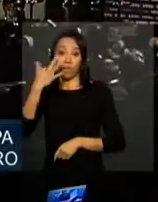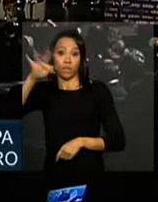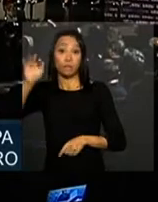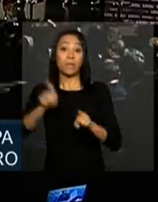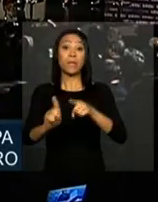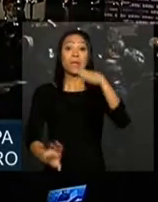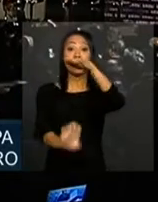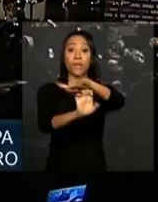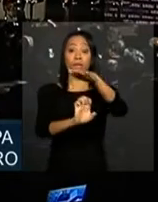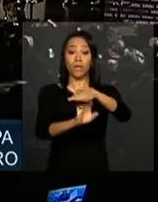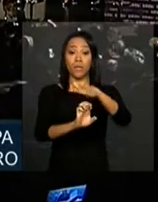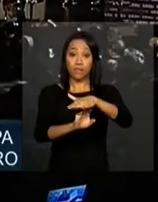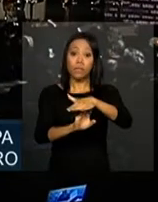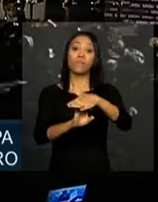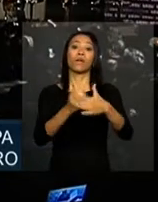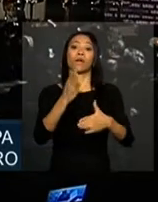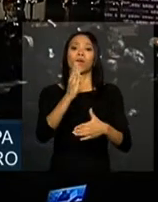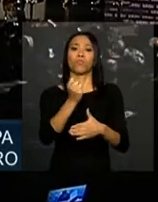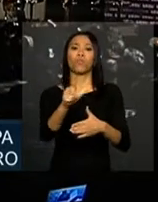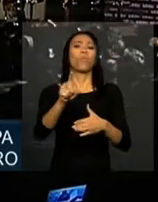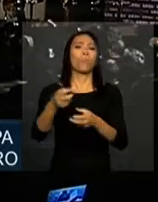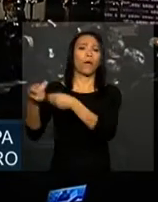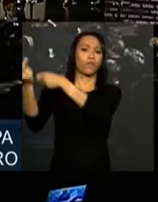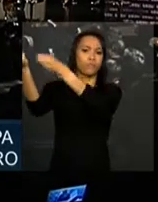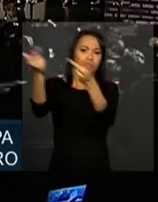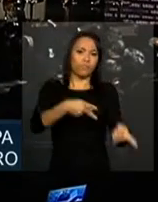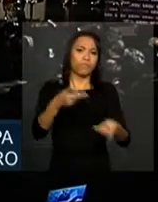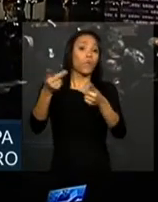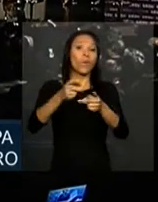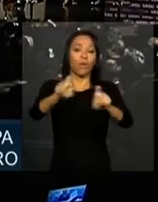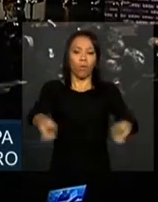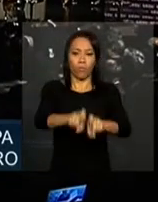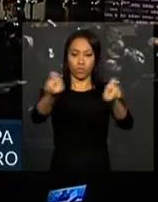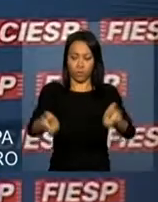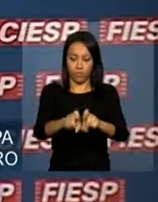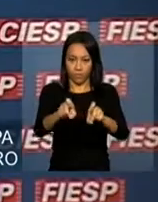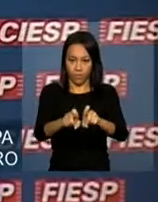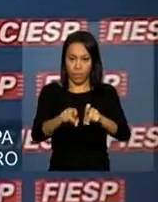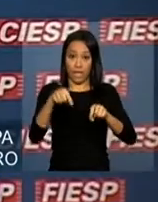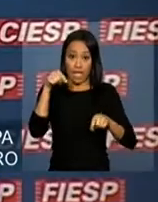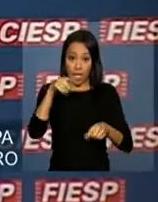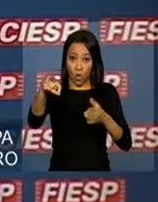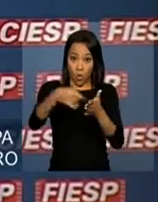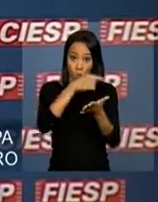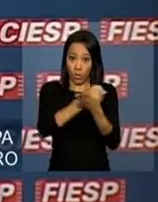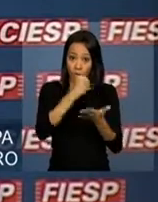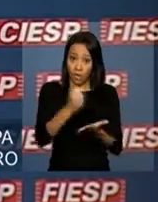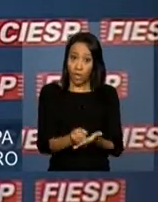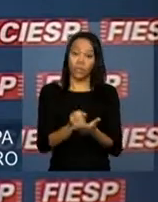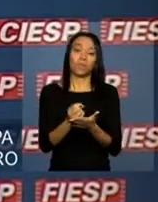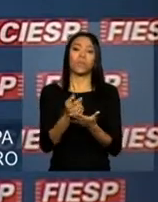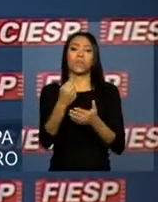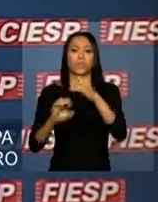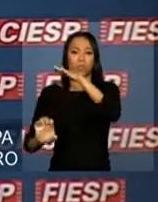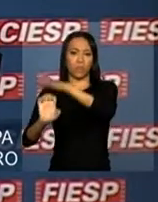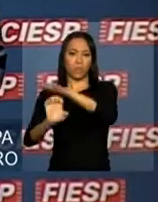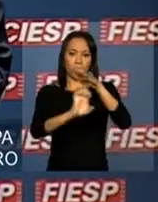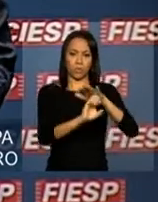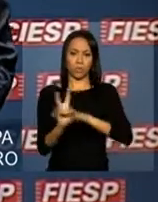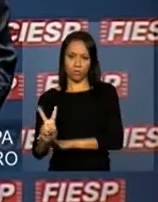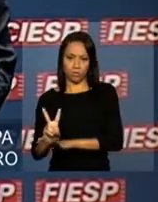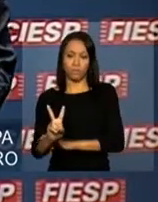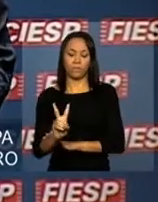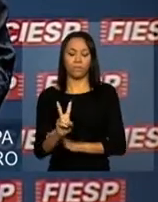para aquisição de supercomputadores. O contrato entre a Biomanguinhos e a Sanofi